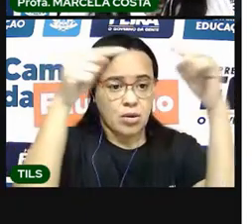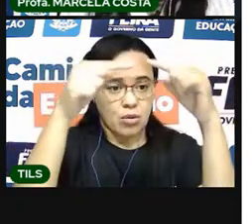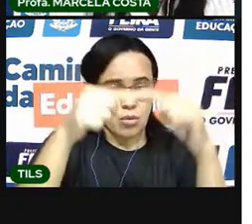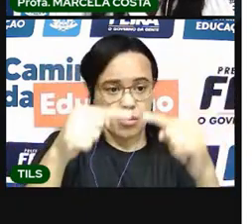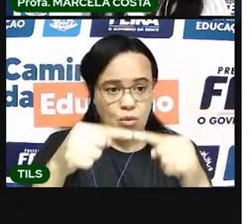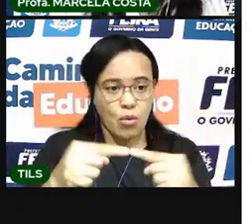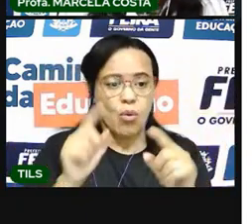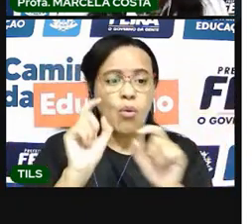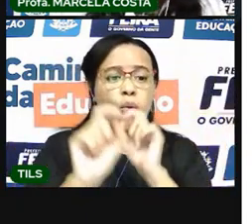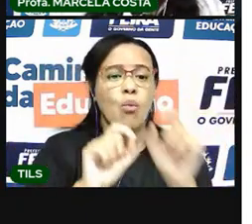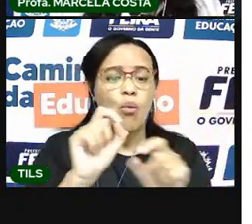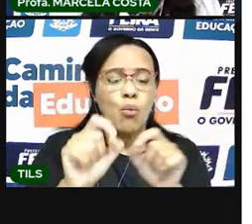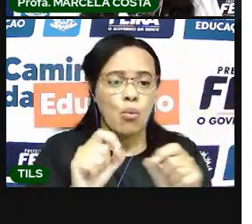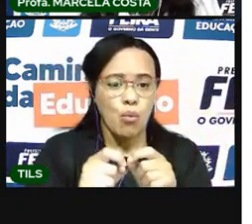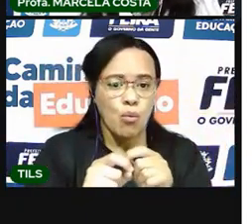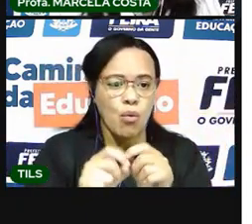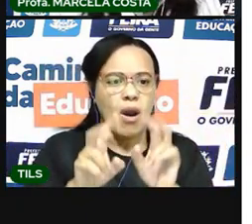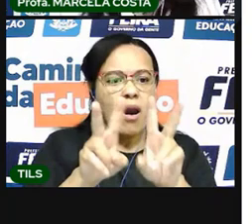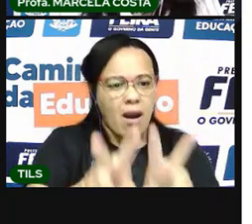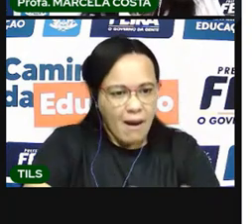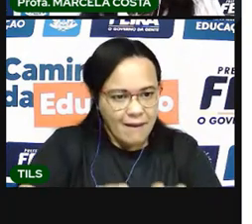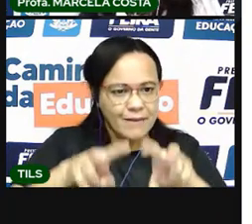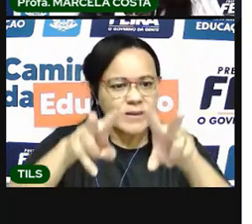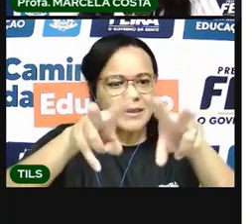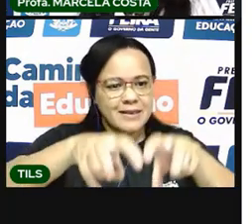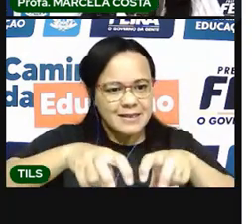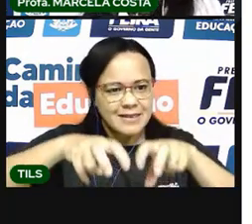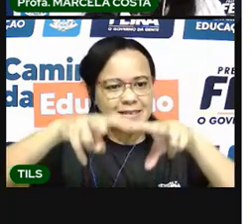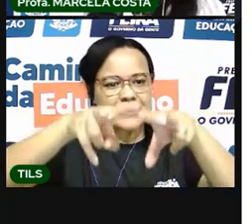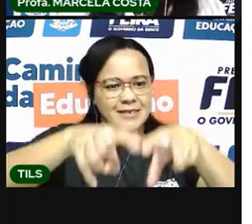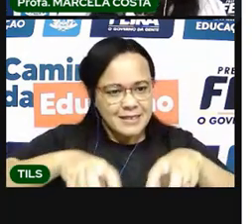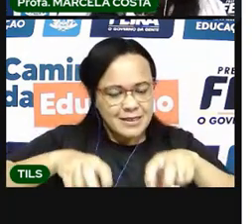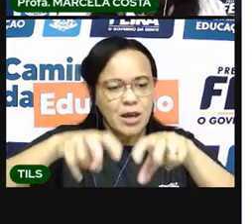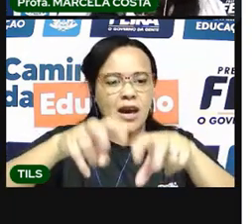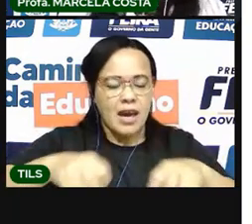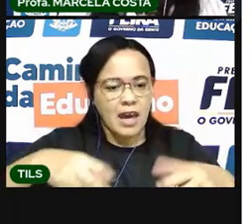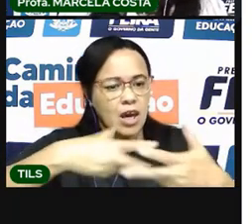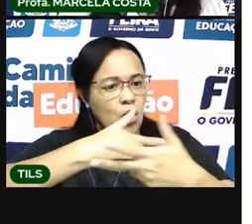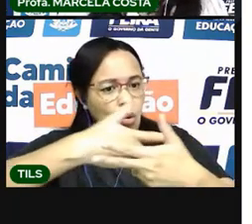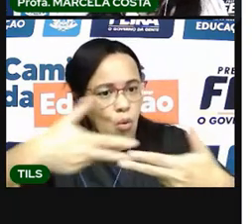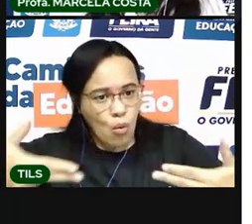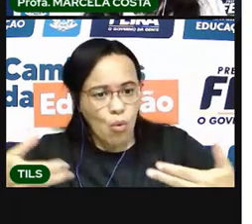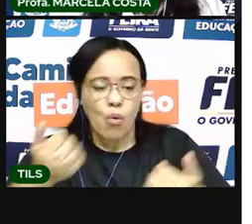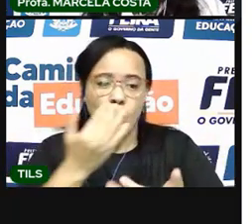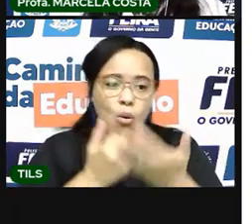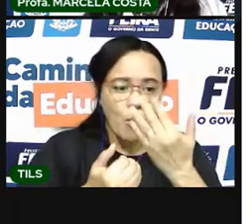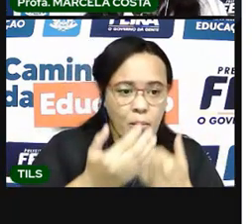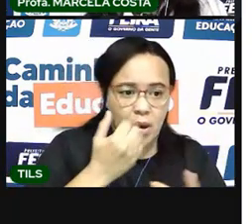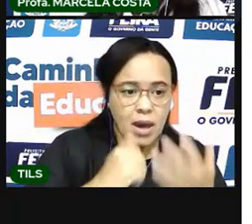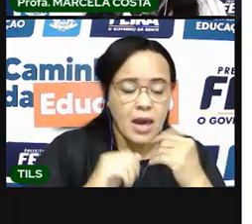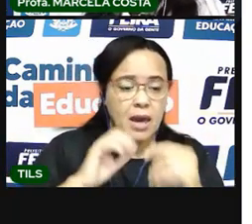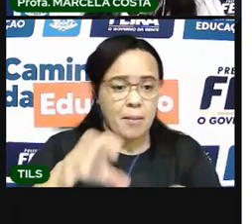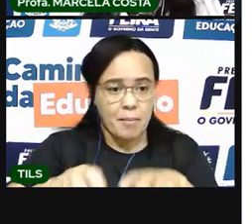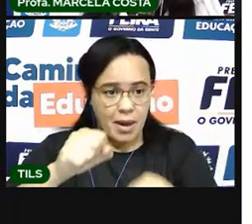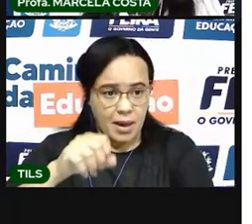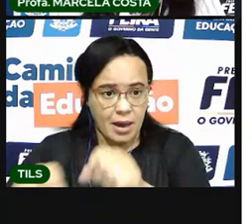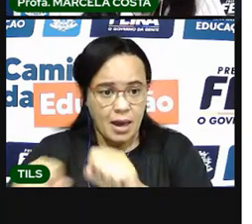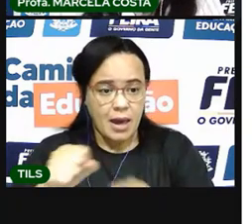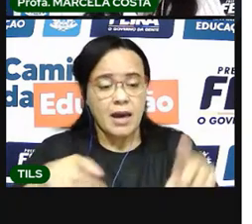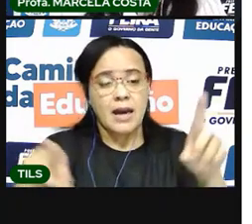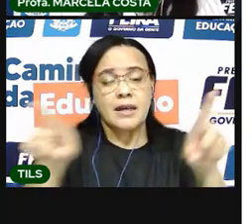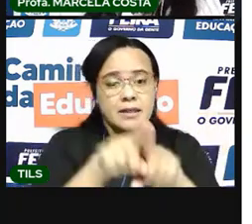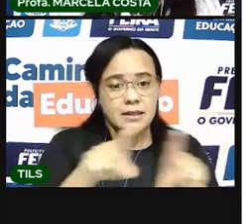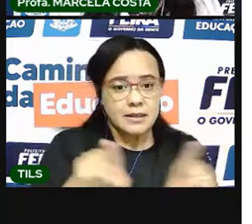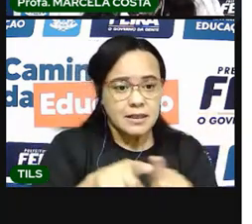agricultura, o tempo de plantação, de colheita, também com as estações do ano,